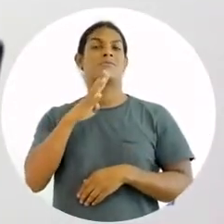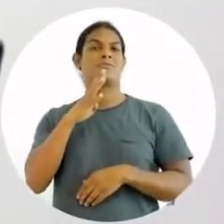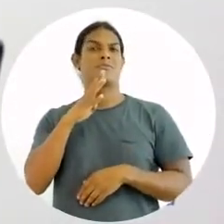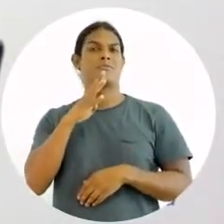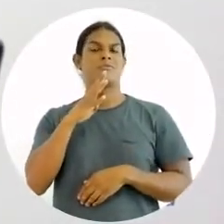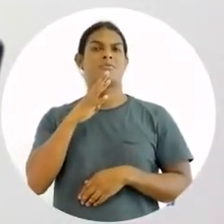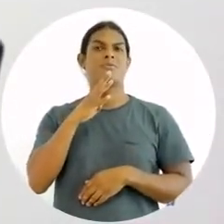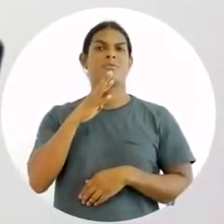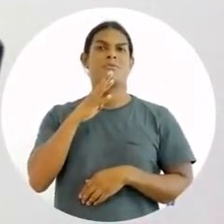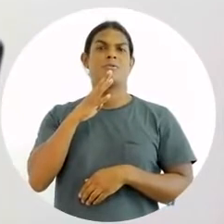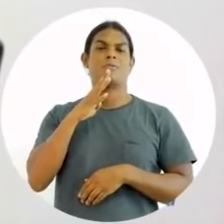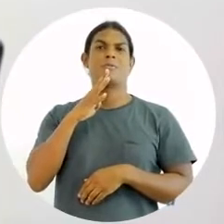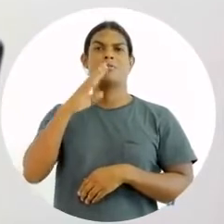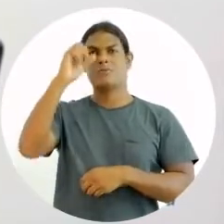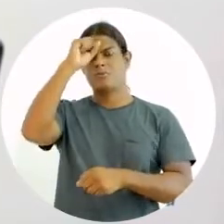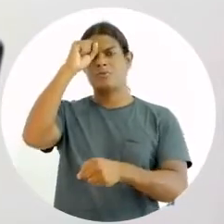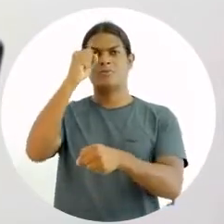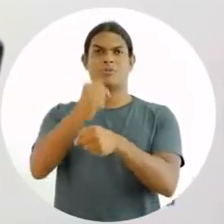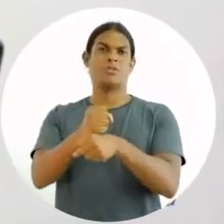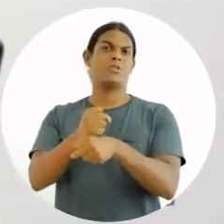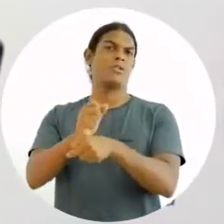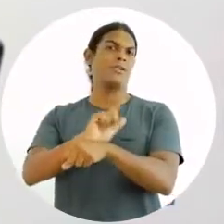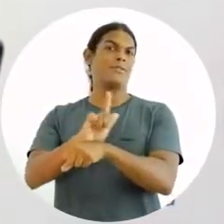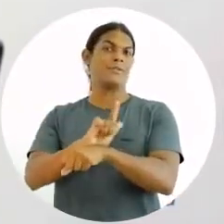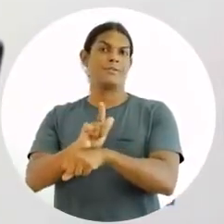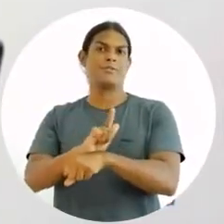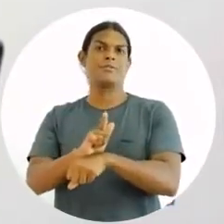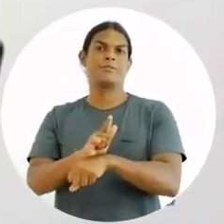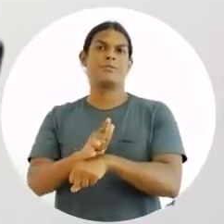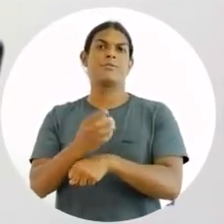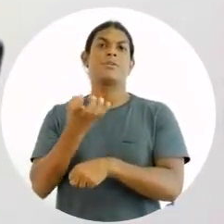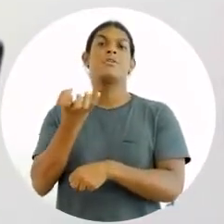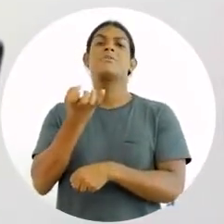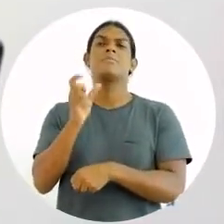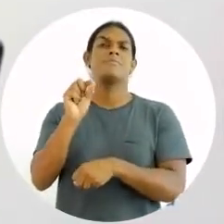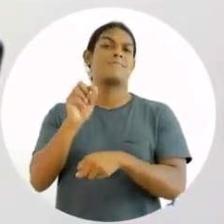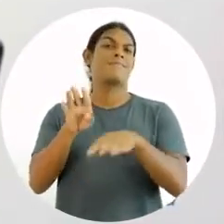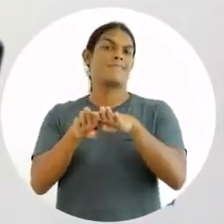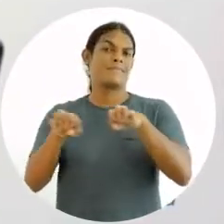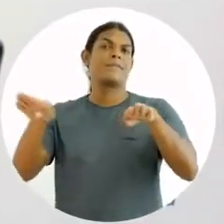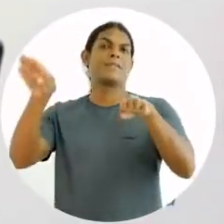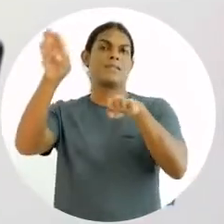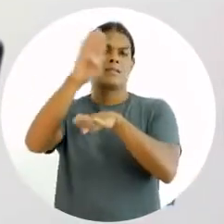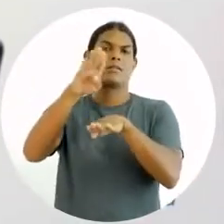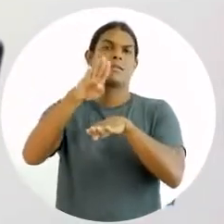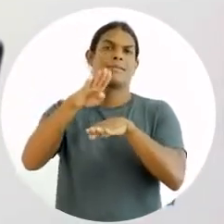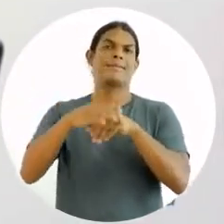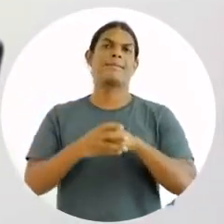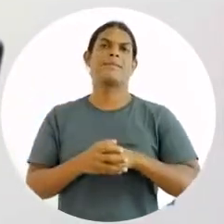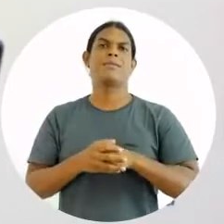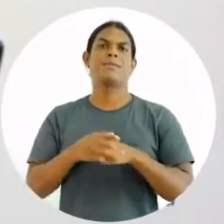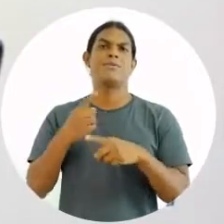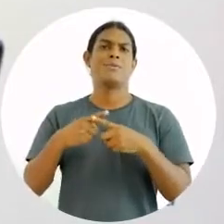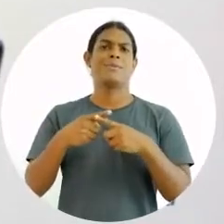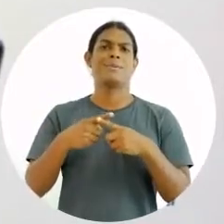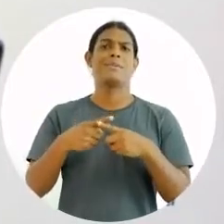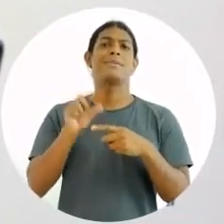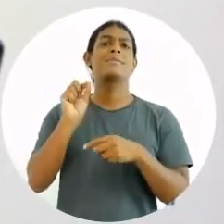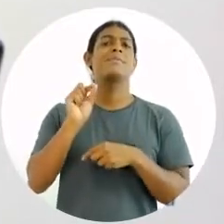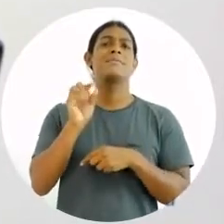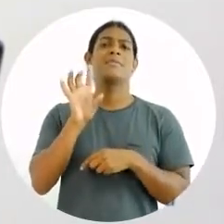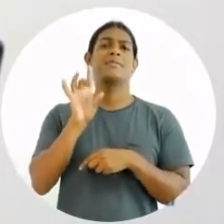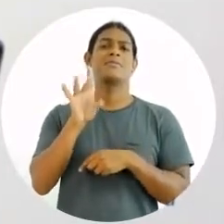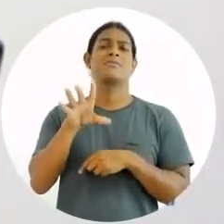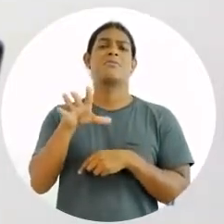sentir motivado ao ponto de ser reconhecido e promovido? Quem quer permanecer no lugar onde está?